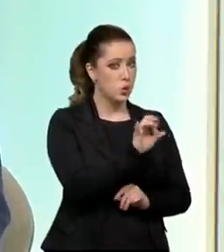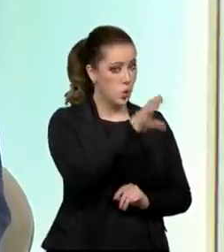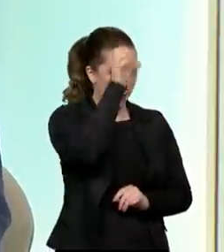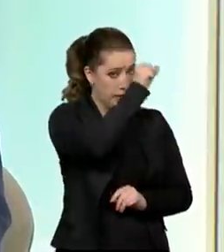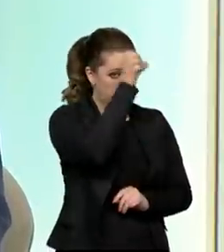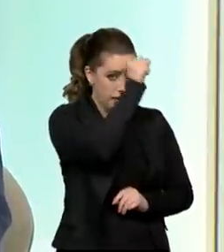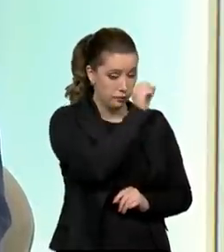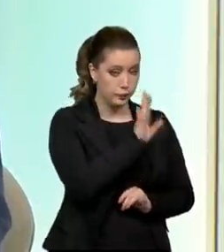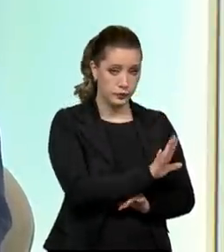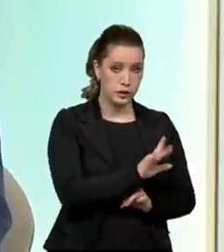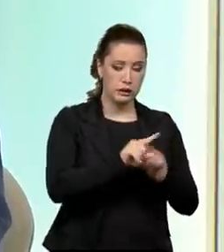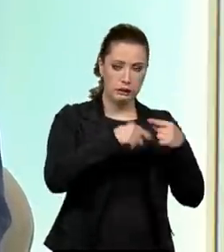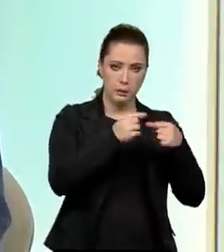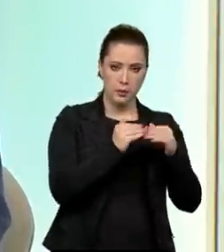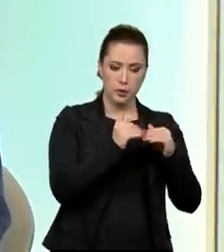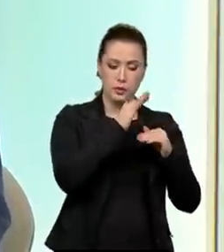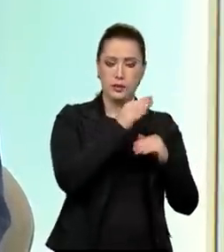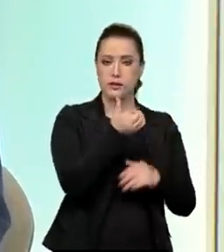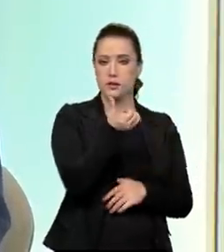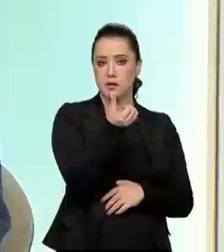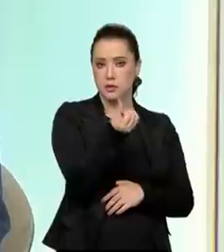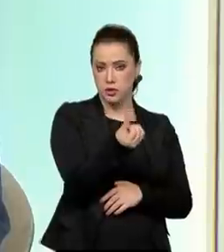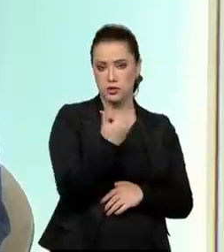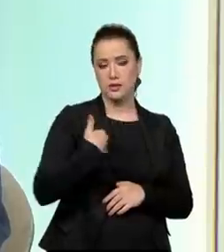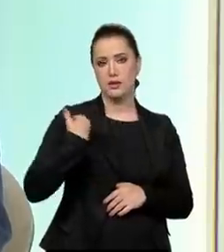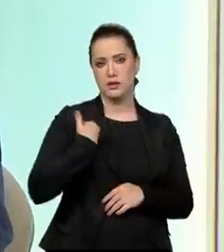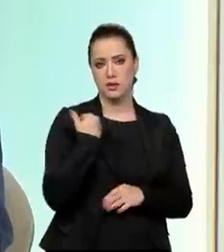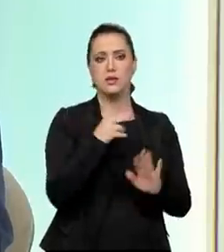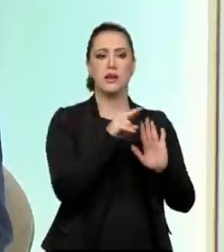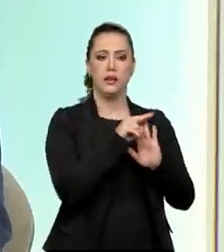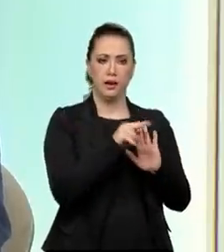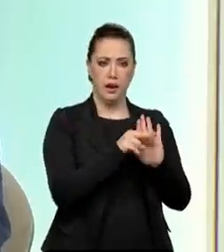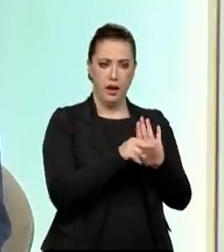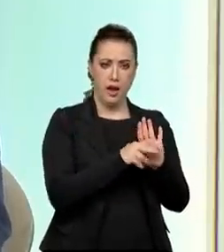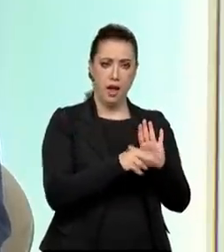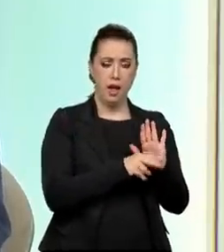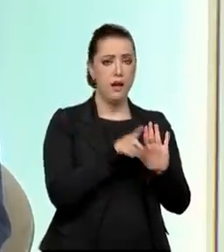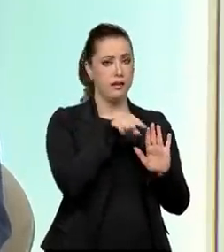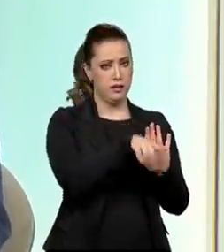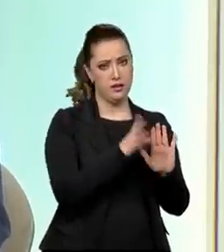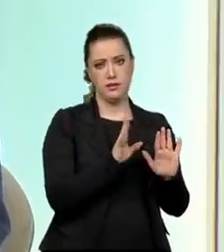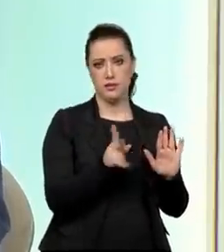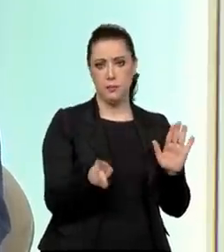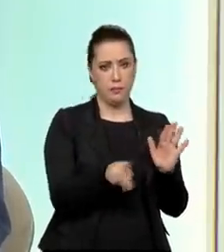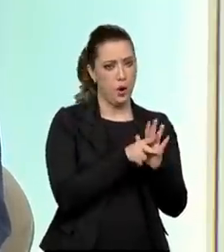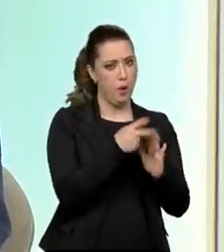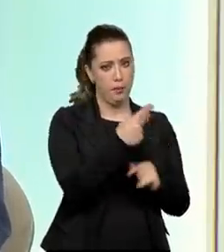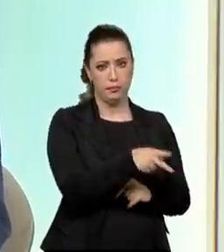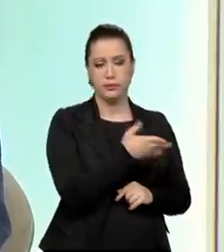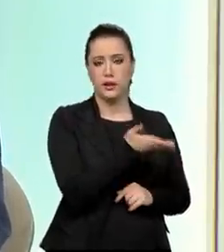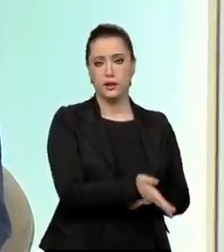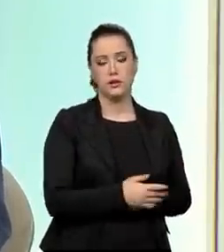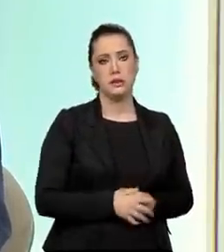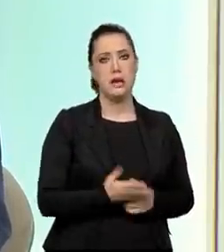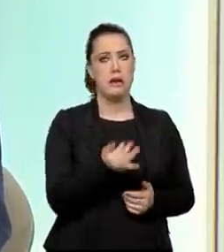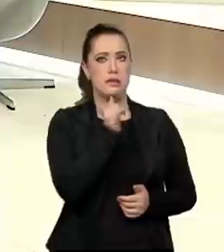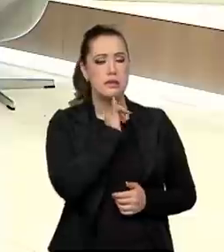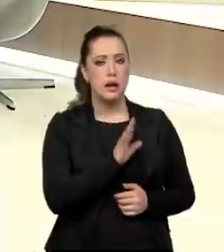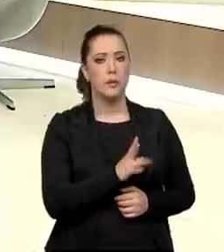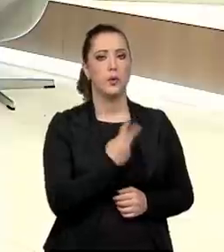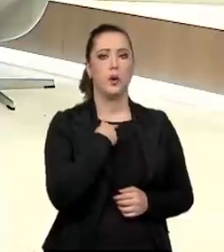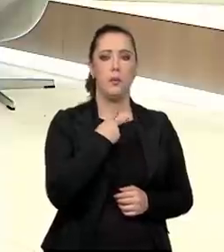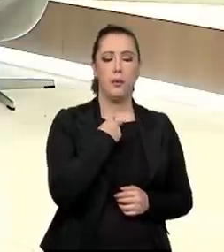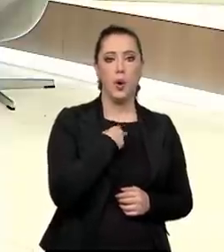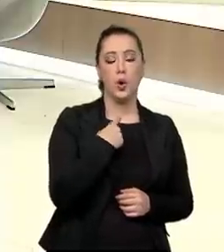dos 16 anos, mesmo a partir dos 16 anos, existem algumas restrições para o trabalho do adolescente. O adolescente, ele não pode, por exemplo,